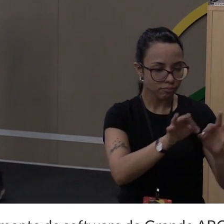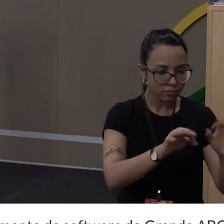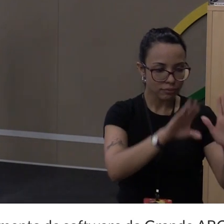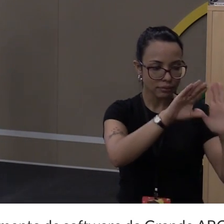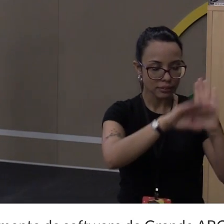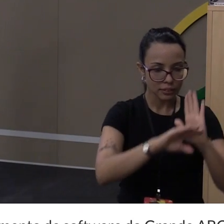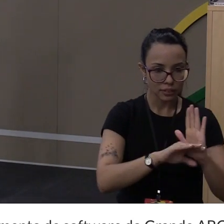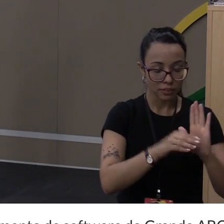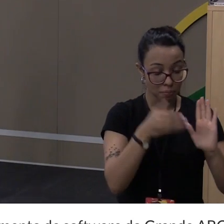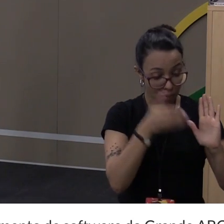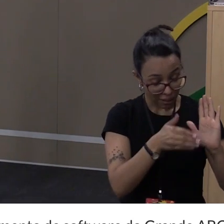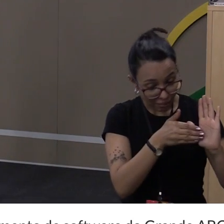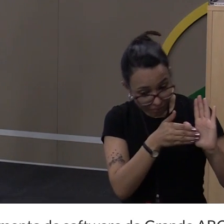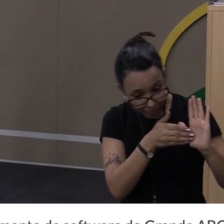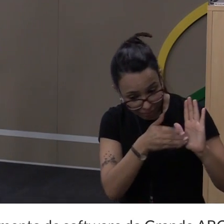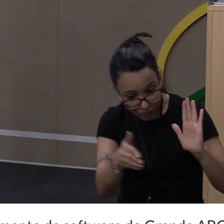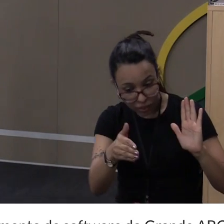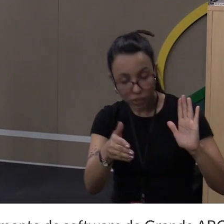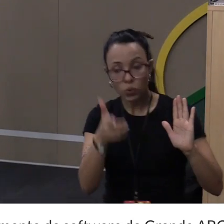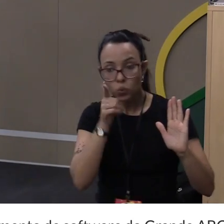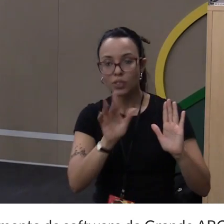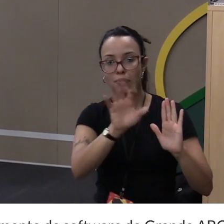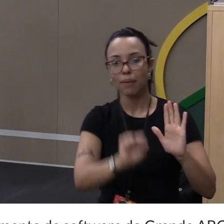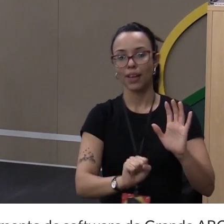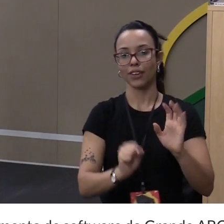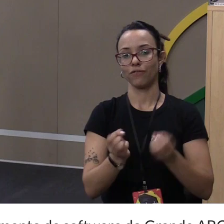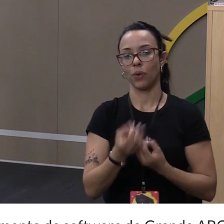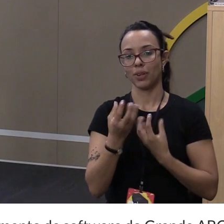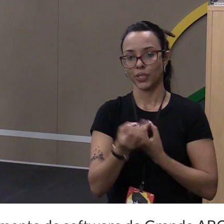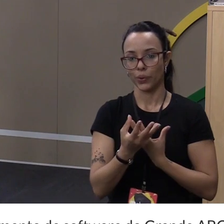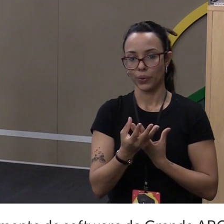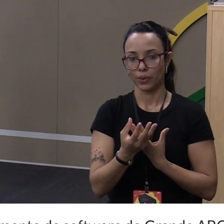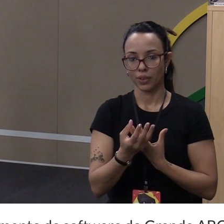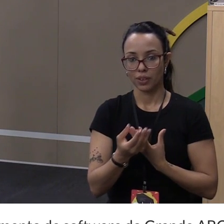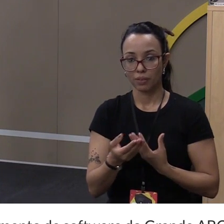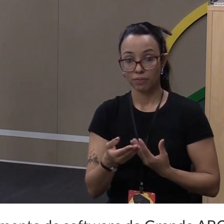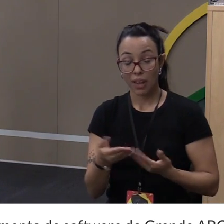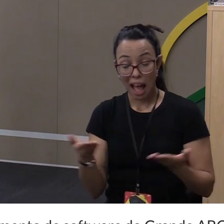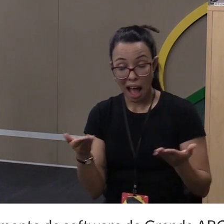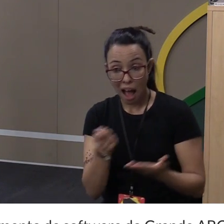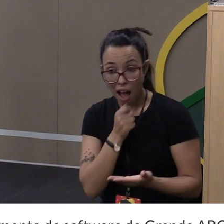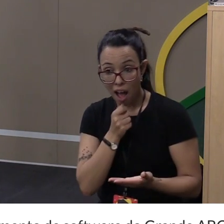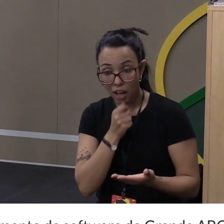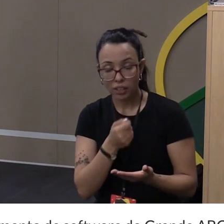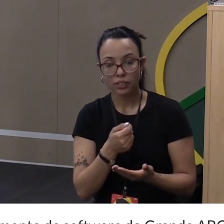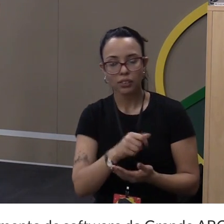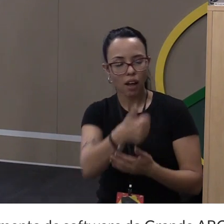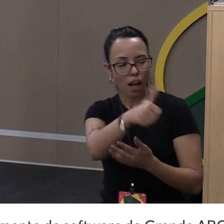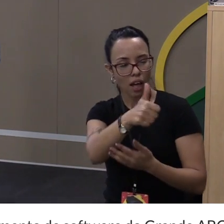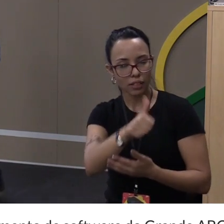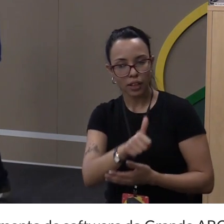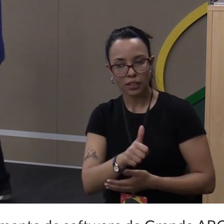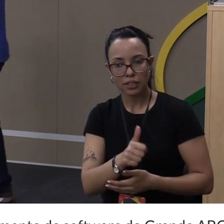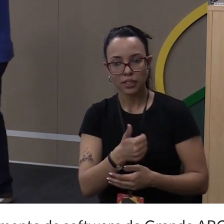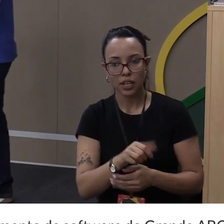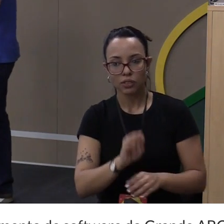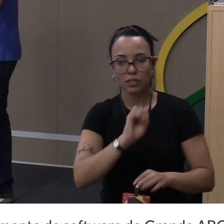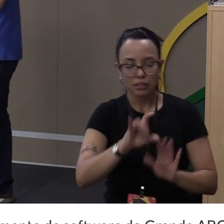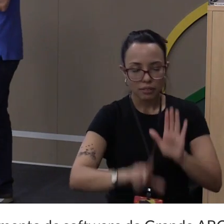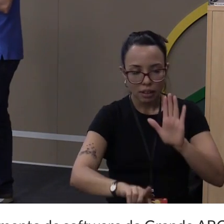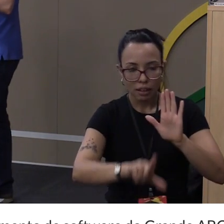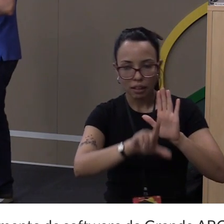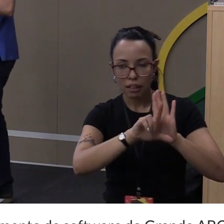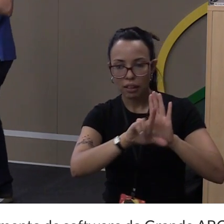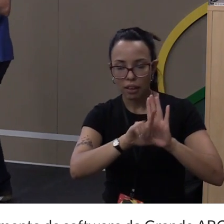E a partir disso, pegar informações. Por enquanto, eles estão verificando as dispensas de licitação nos diários oficiais. Mas,